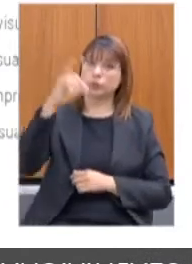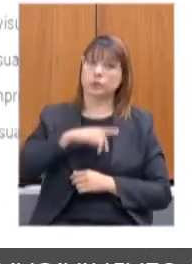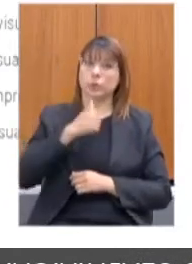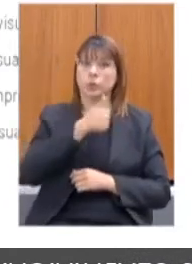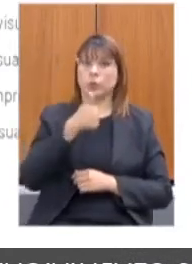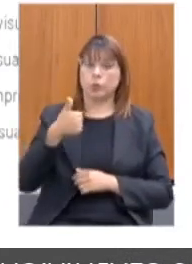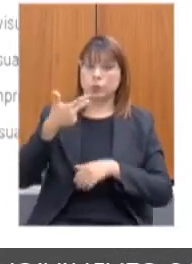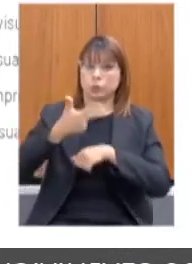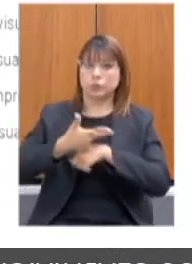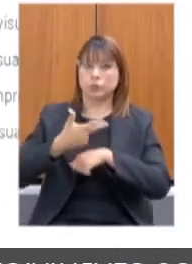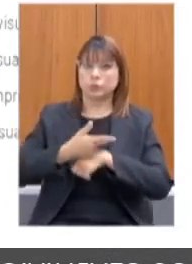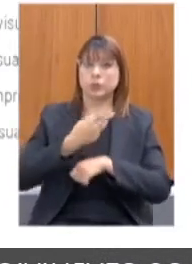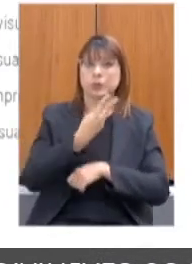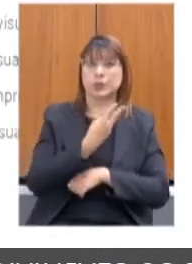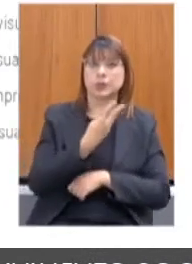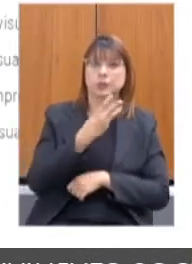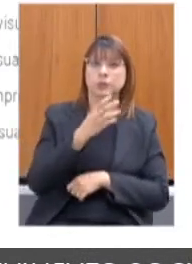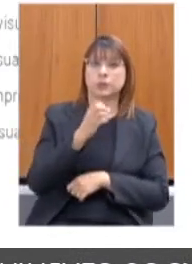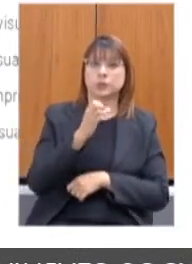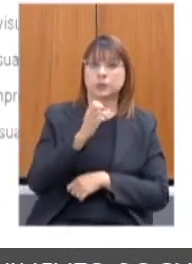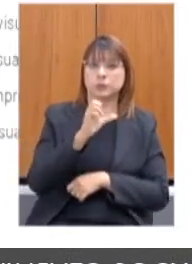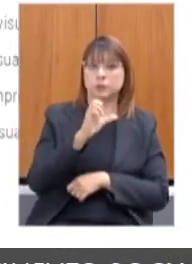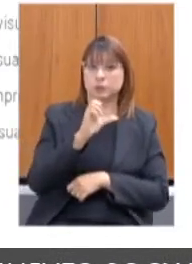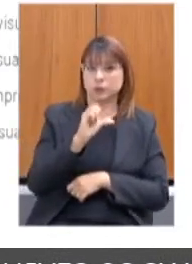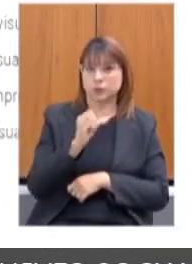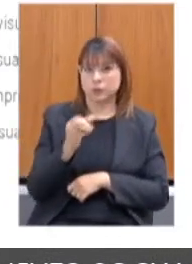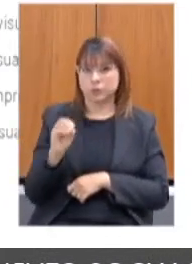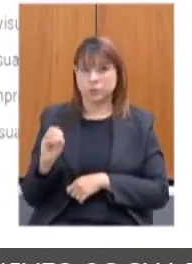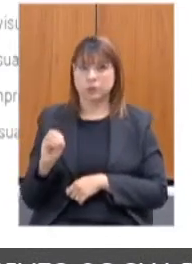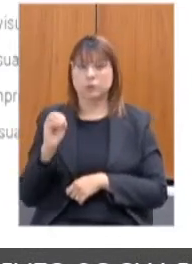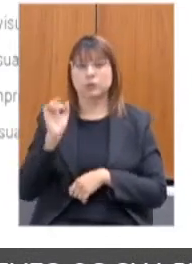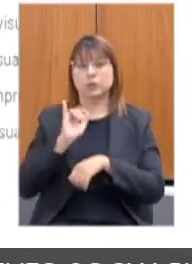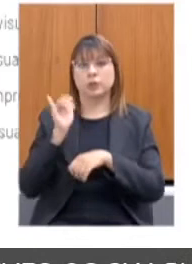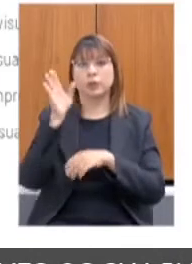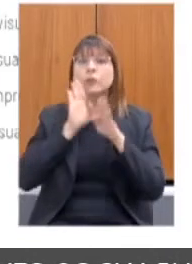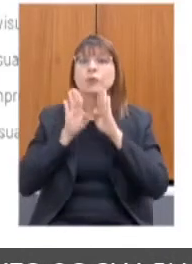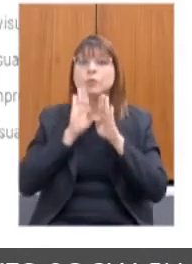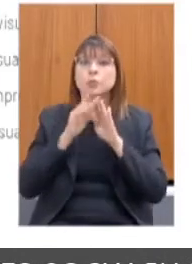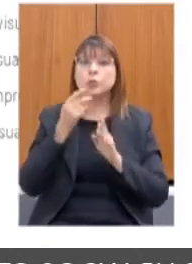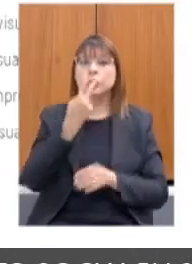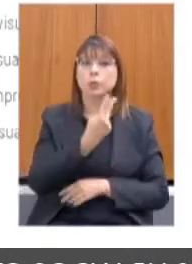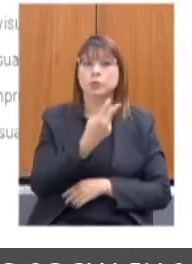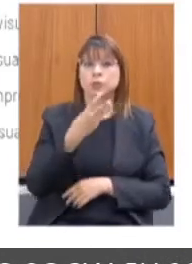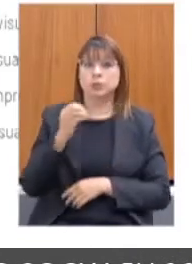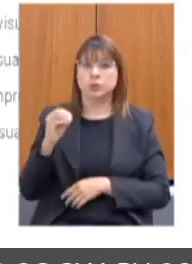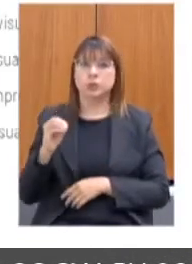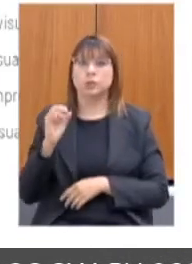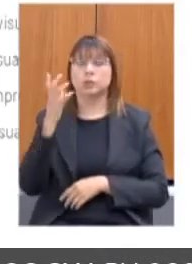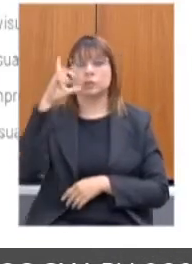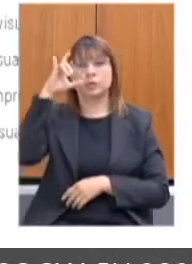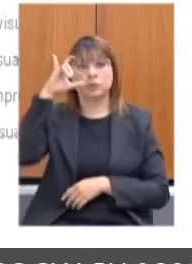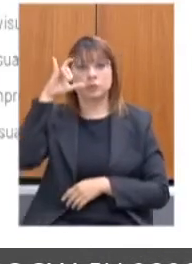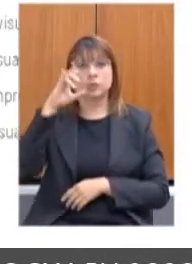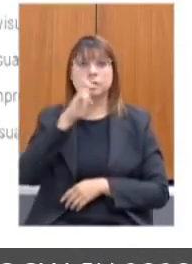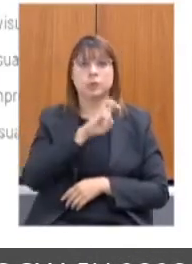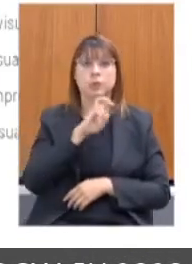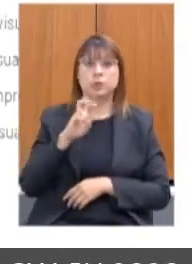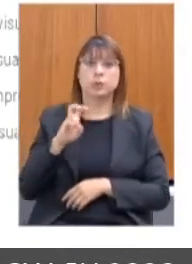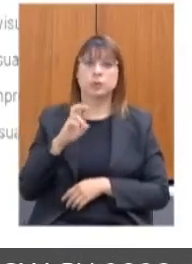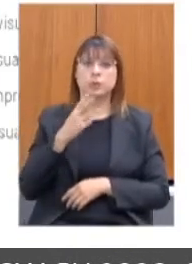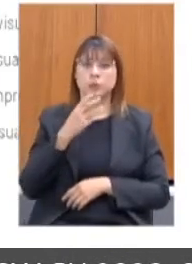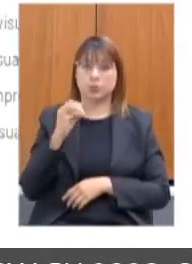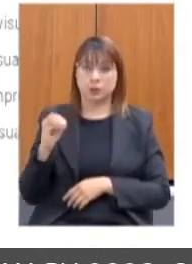com alcance de 3.800 visualizações no Facebook, 2.300 no Instagram, 5.600 no